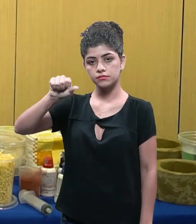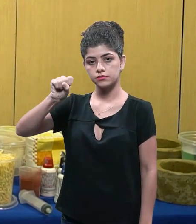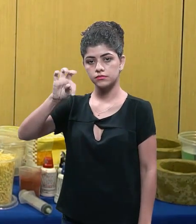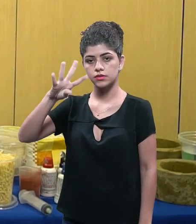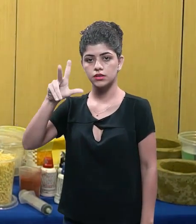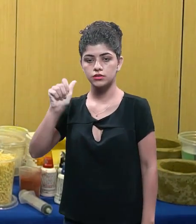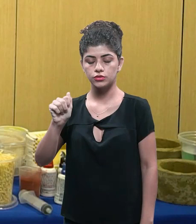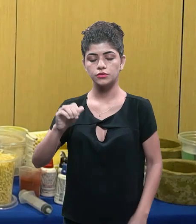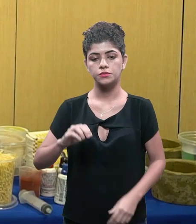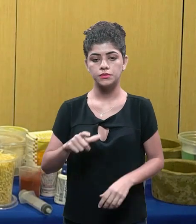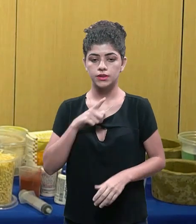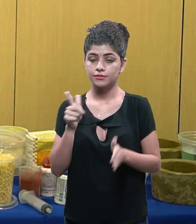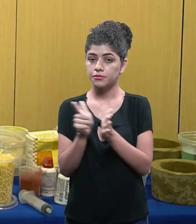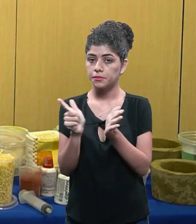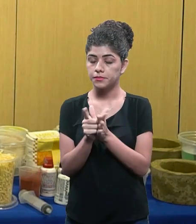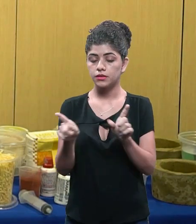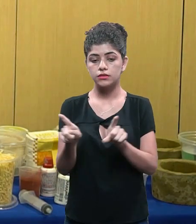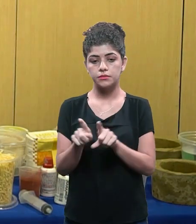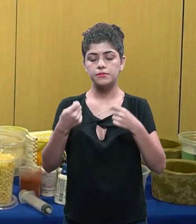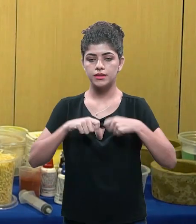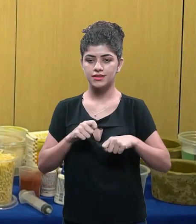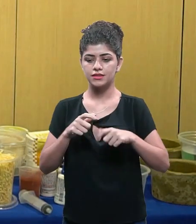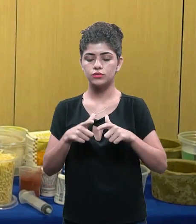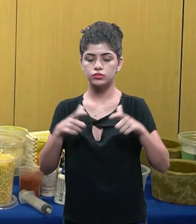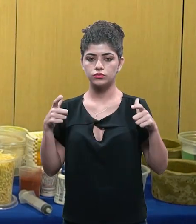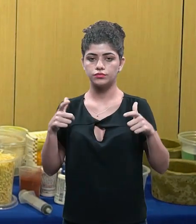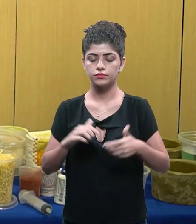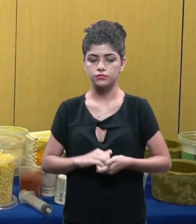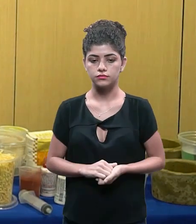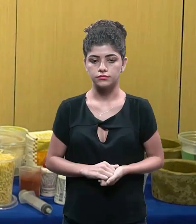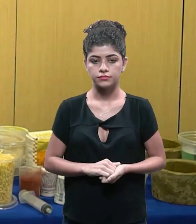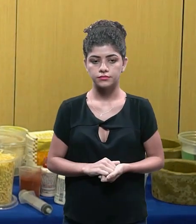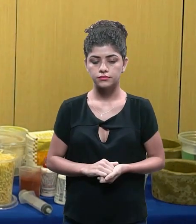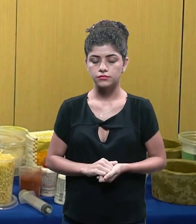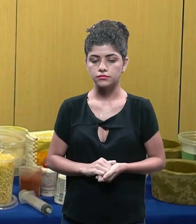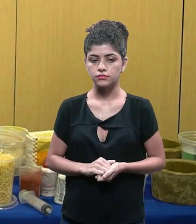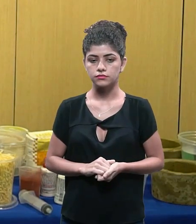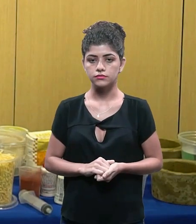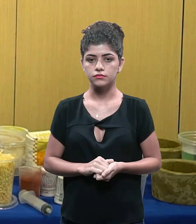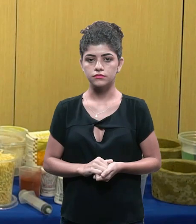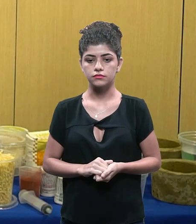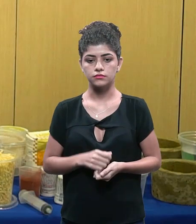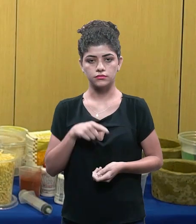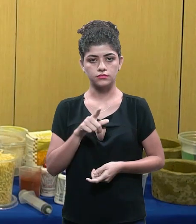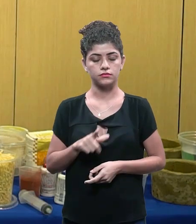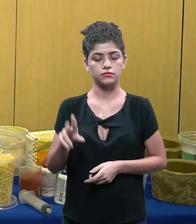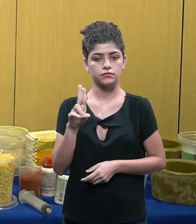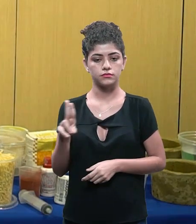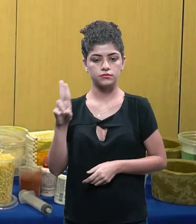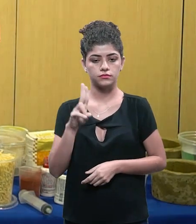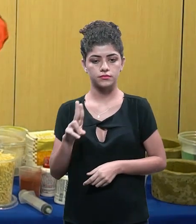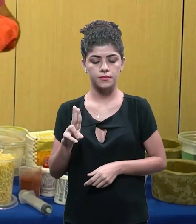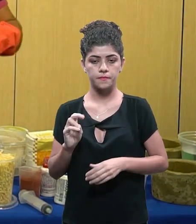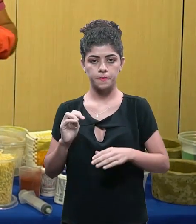plástico geralmente o desmoldante vai botar pouco quando é papel tu precisa aumentar o índice de desmoldante pra te poder facilitar a desforma